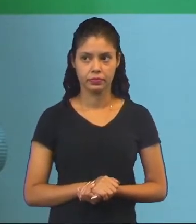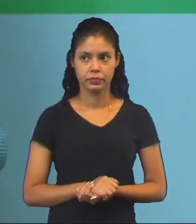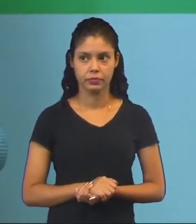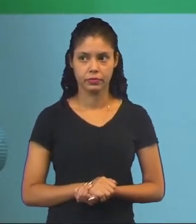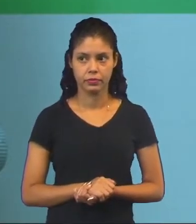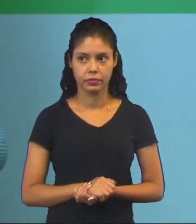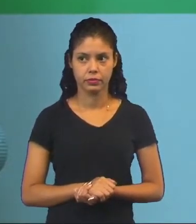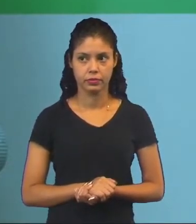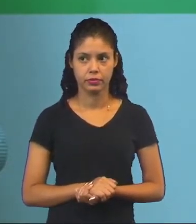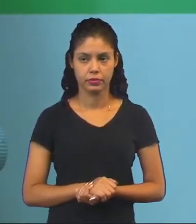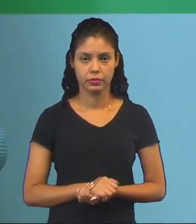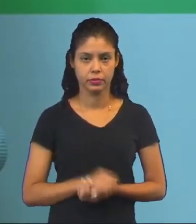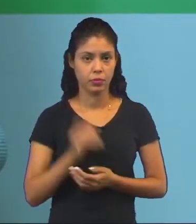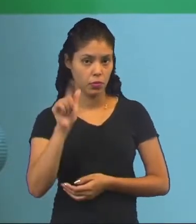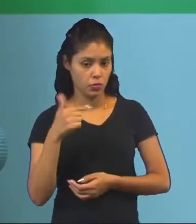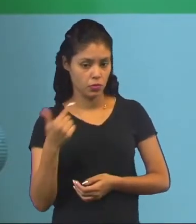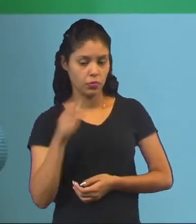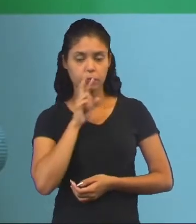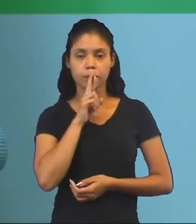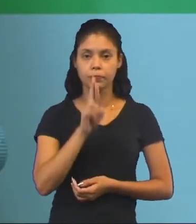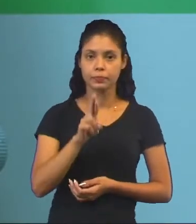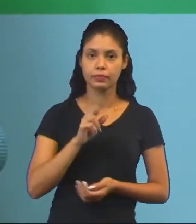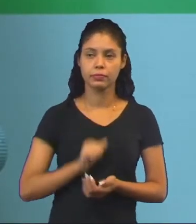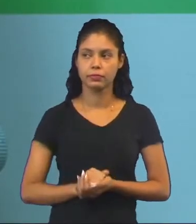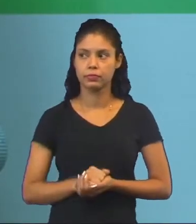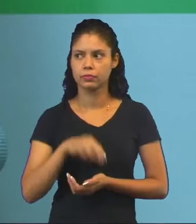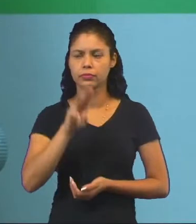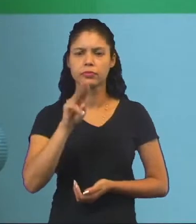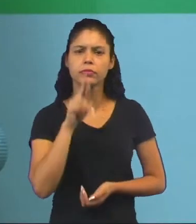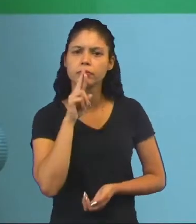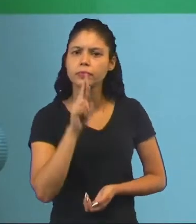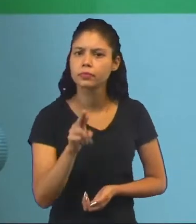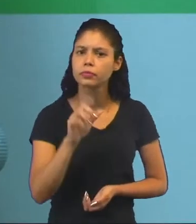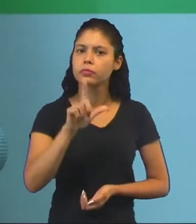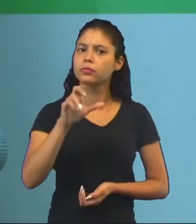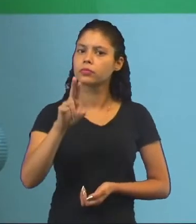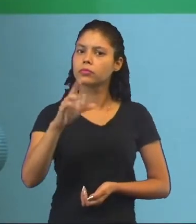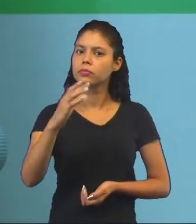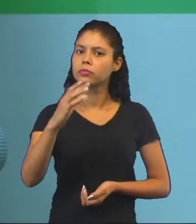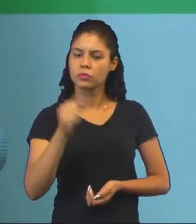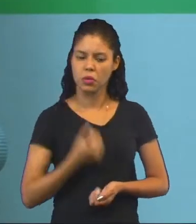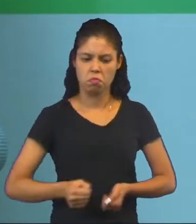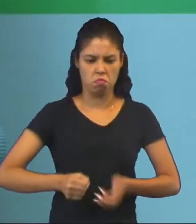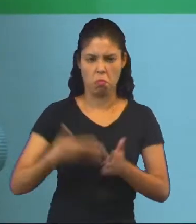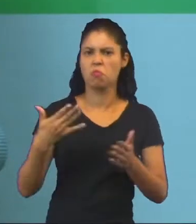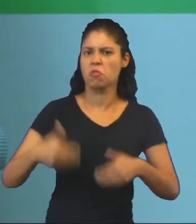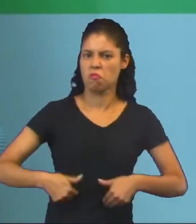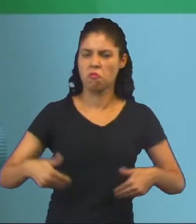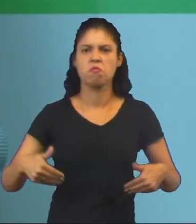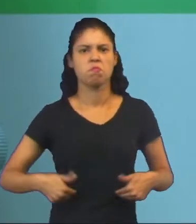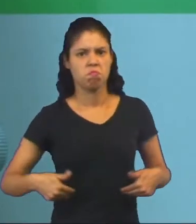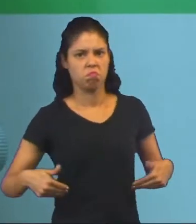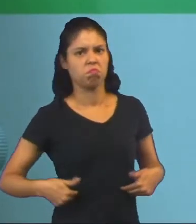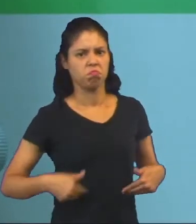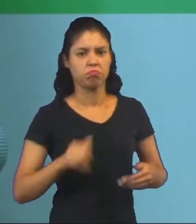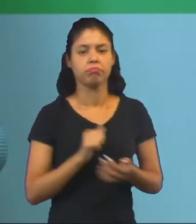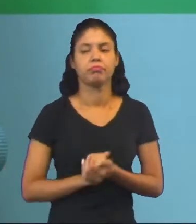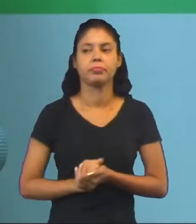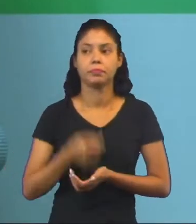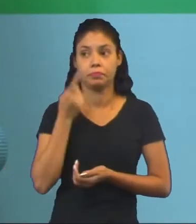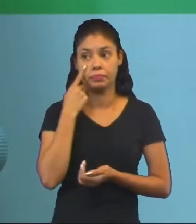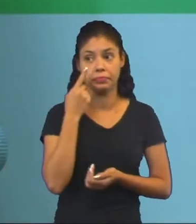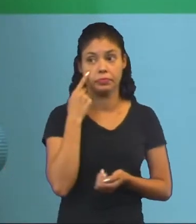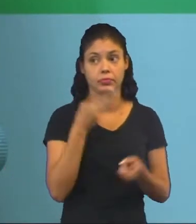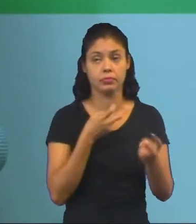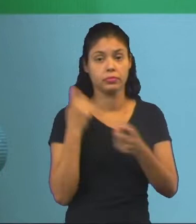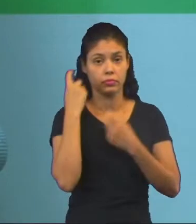Coloca o outro verbo de enunciação. Respondeu. Quem respondeu? Lucas. Ele falou muita fome. E é interessante